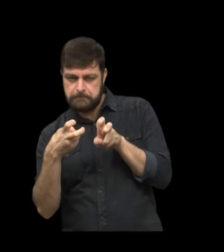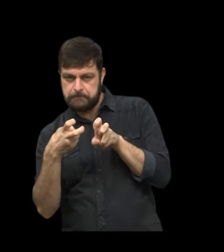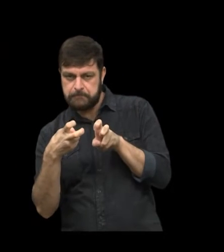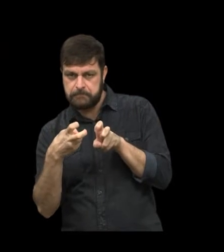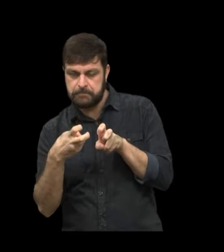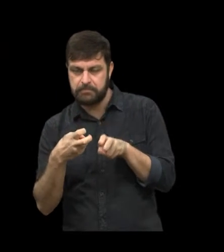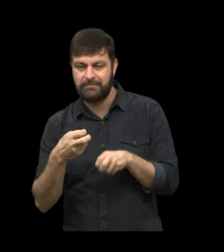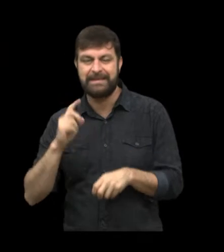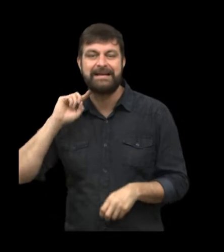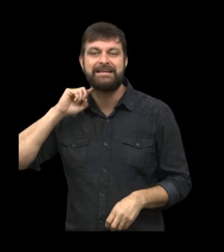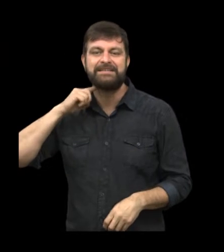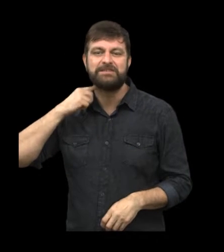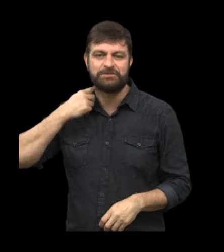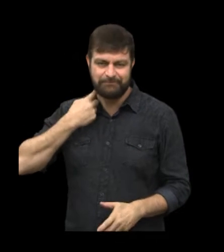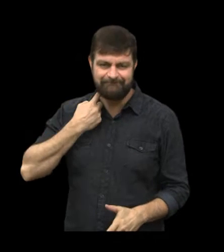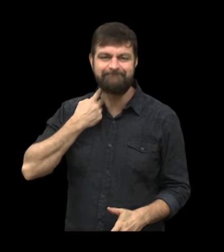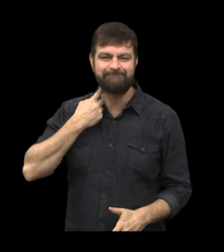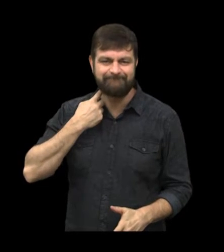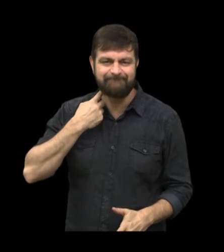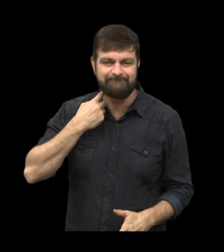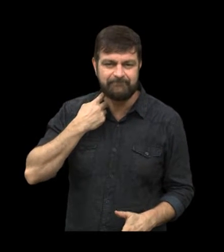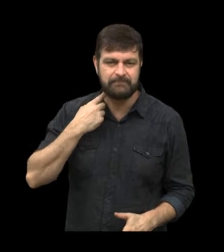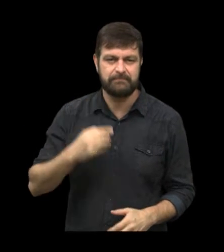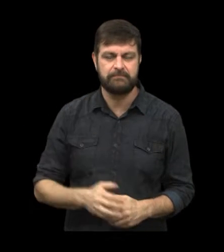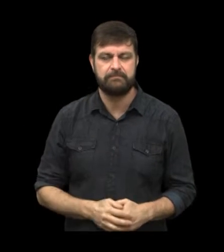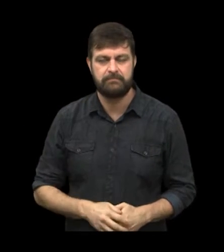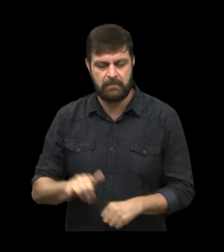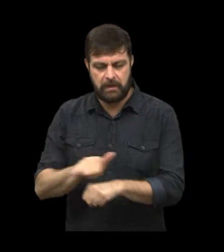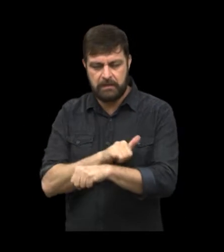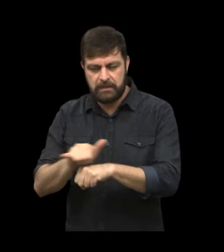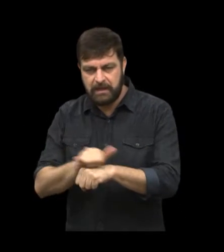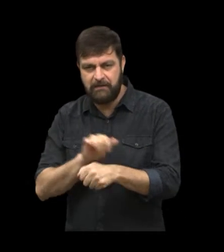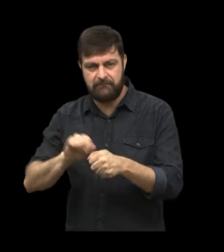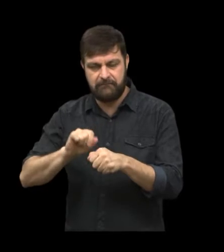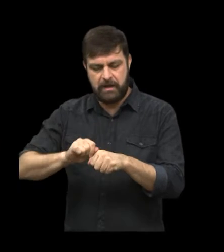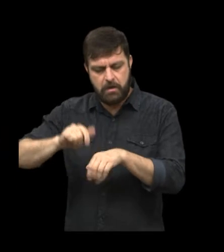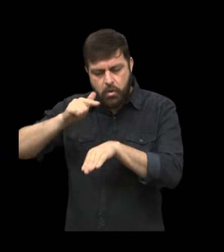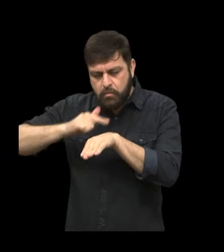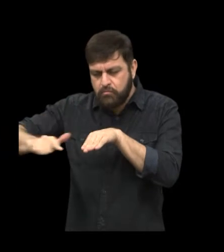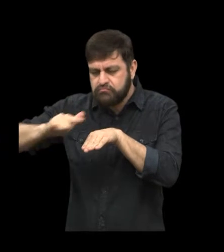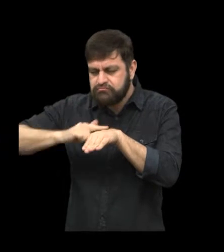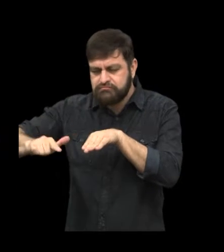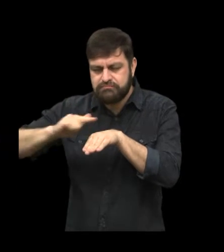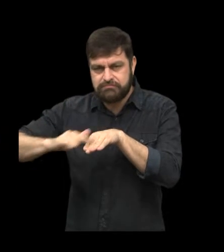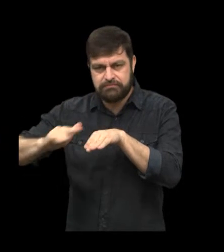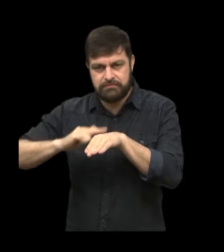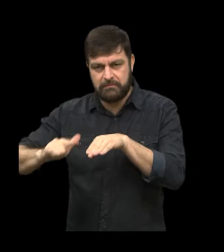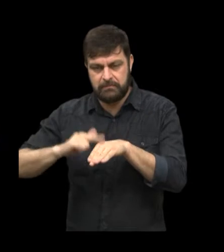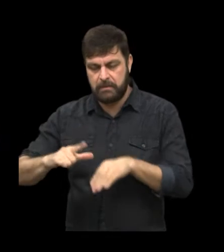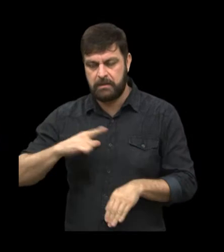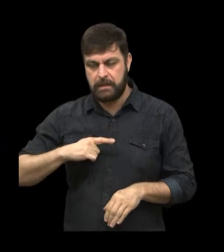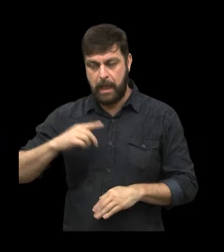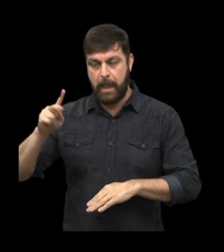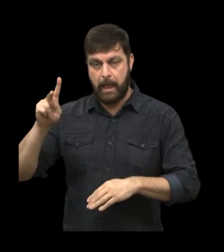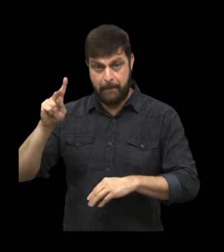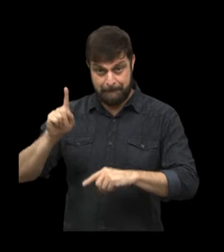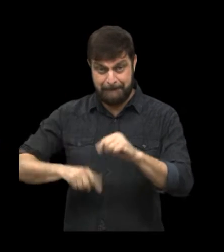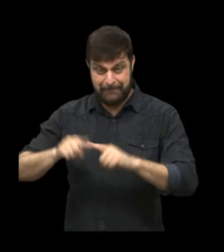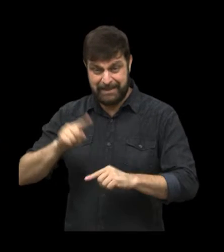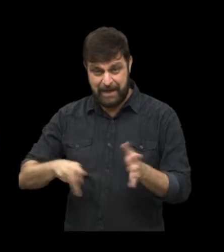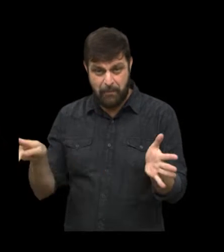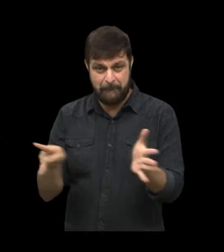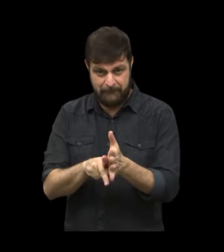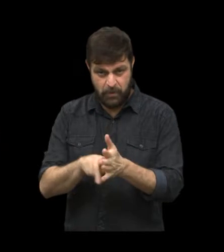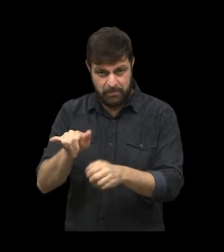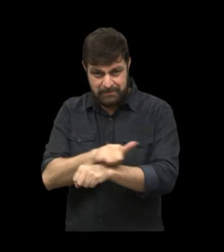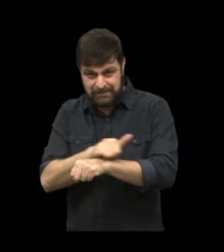marronzinho o que foi removido. Então essa técnica remove muito mais placa do que o raspador e do que a escova de